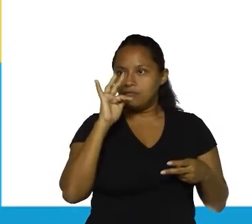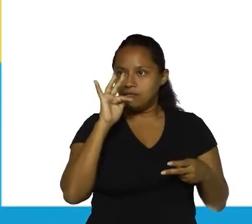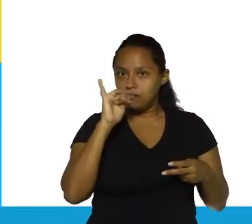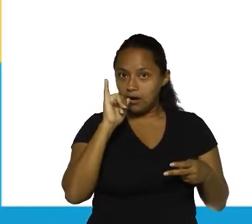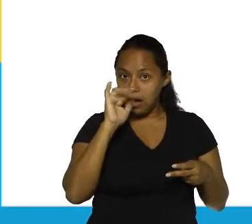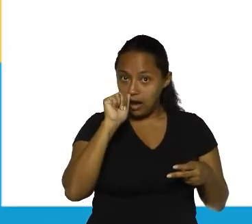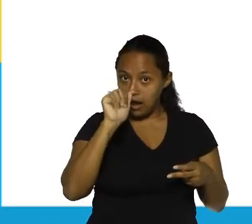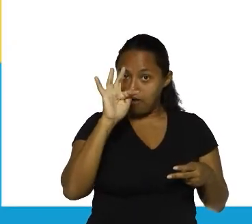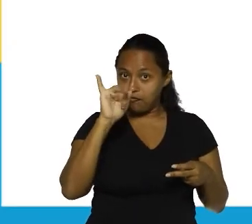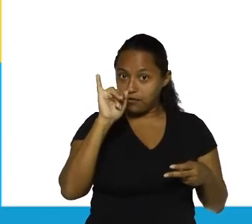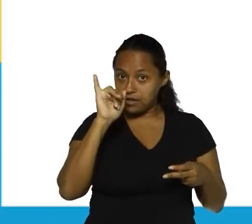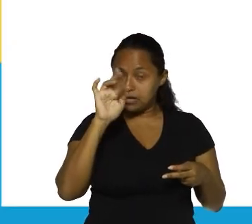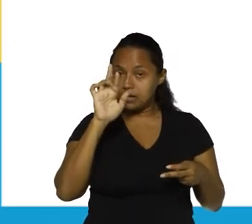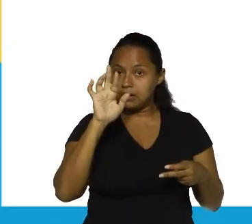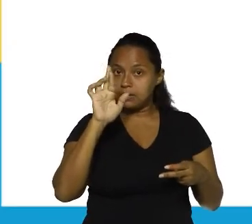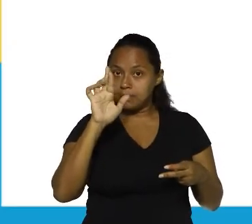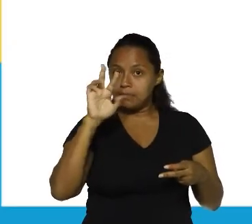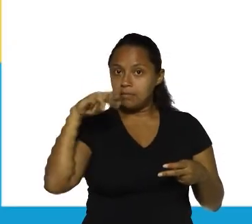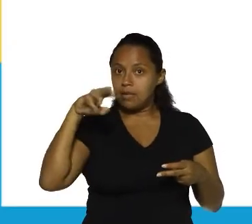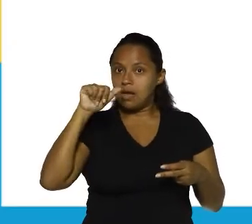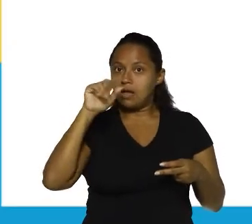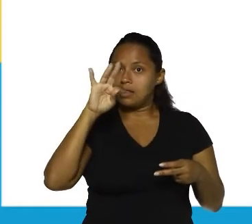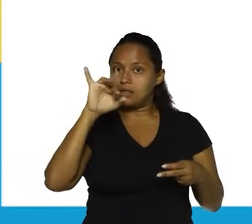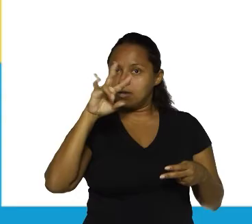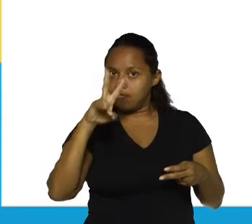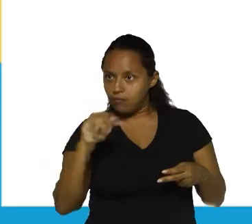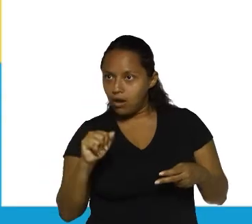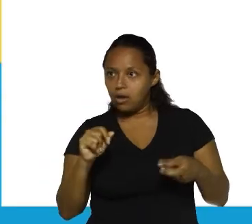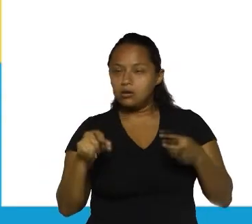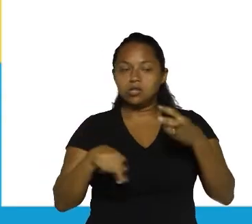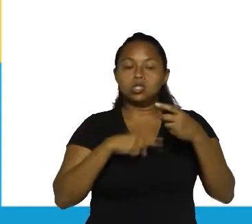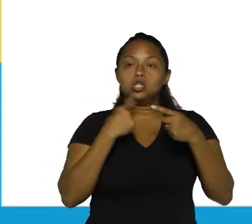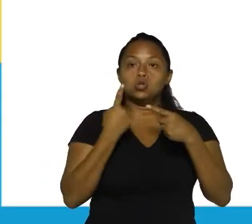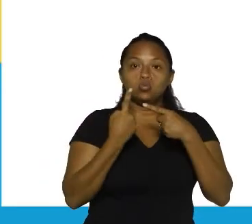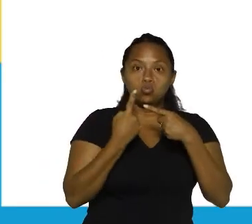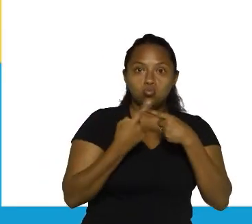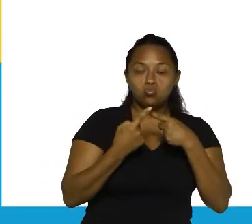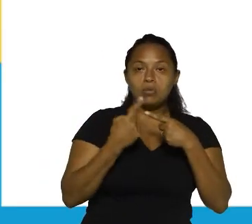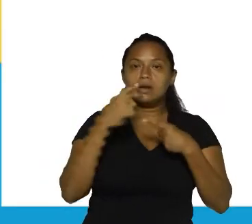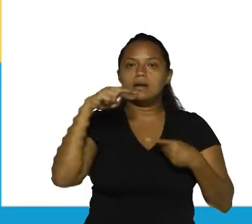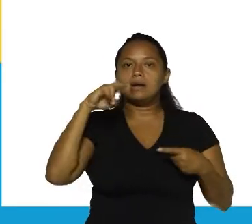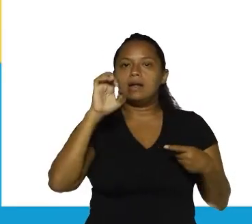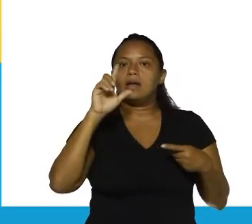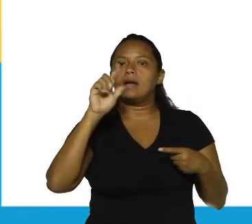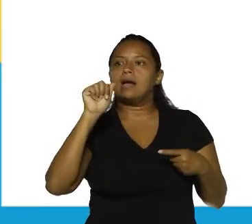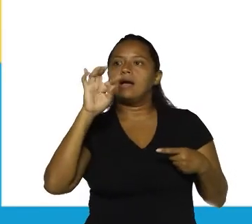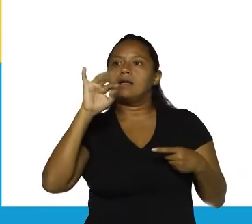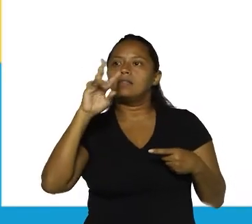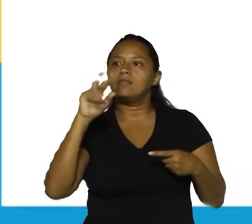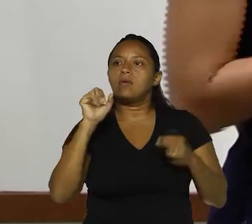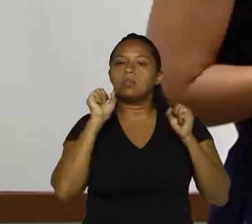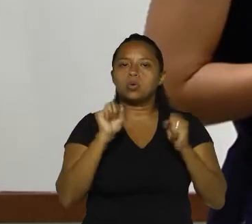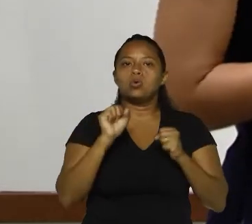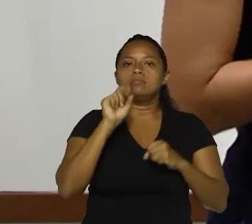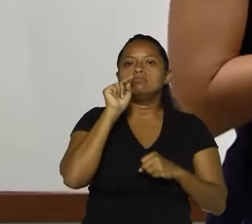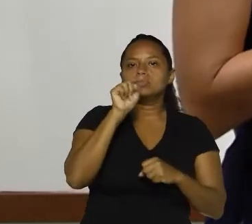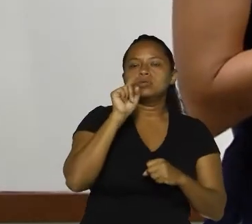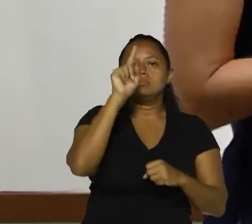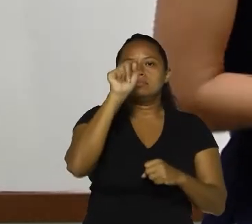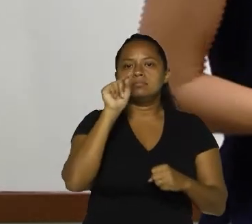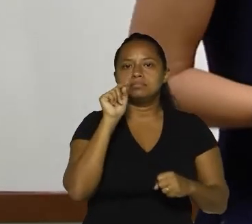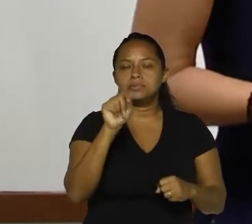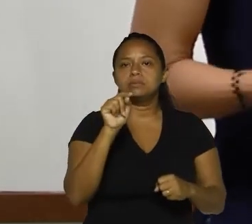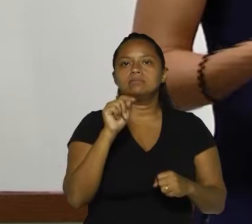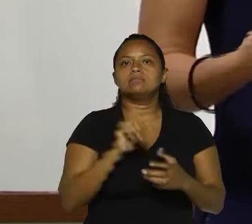As frases imperativas podem finalizar, como nós vimos, com ponto final, com ponto de exclamação ou com reticências.